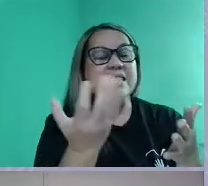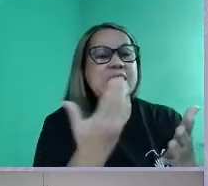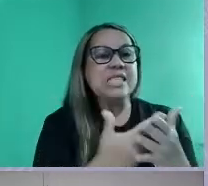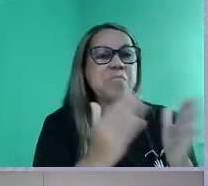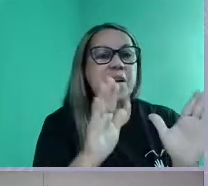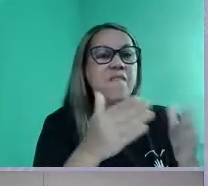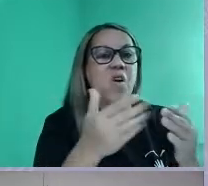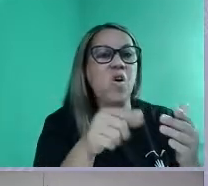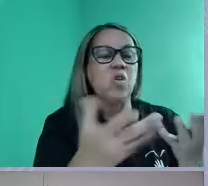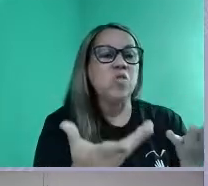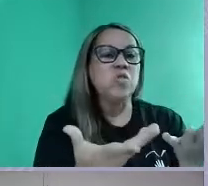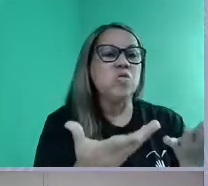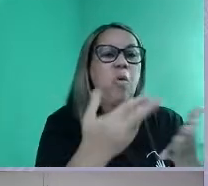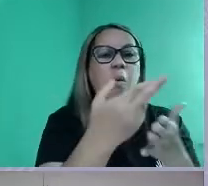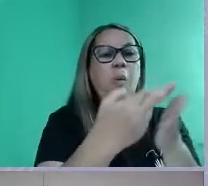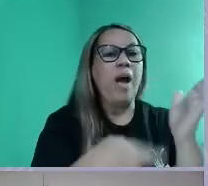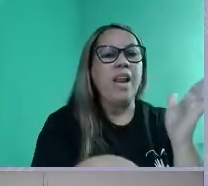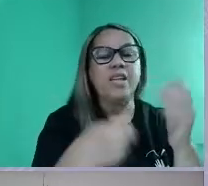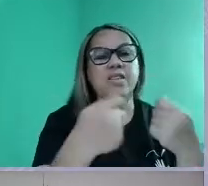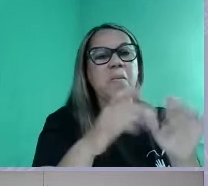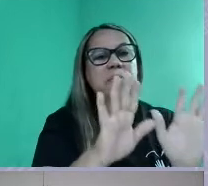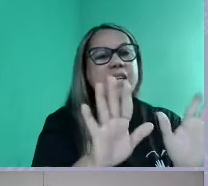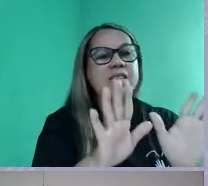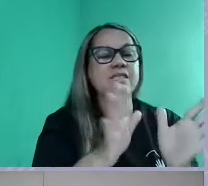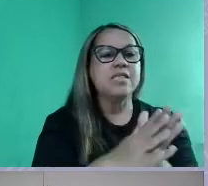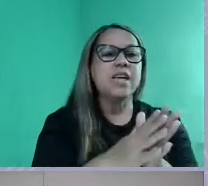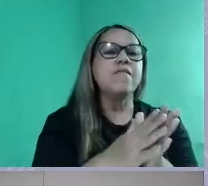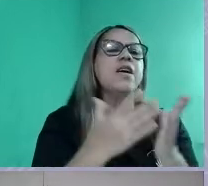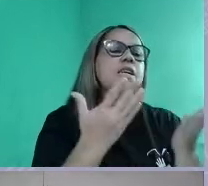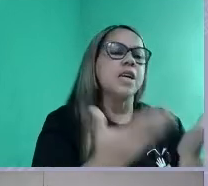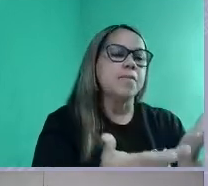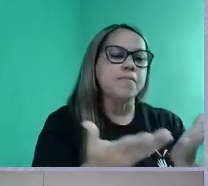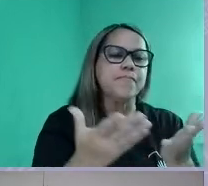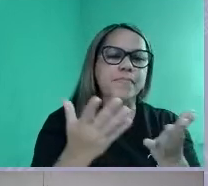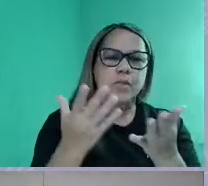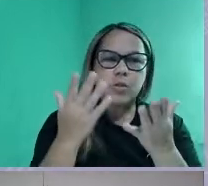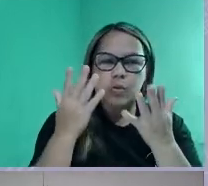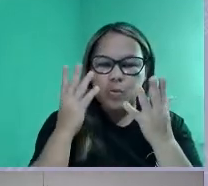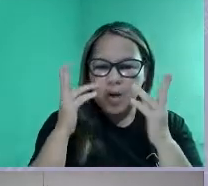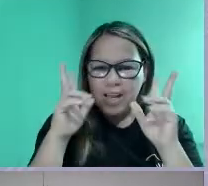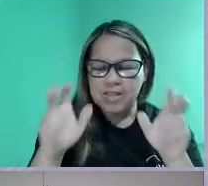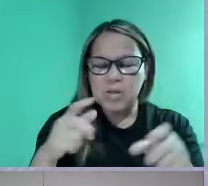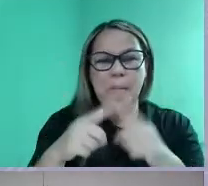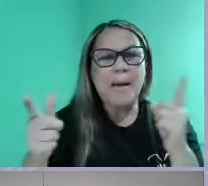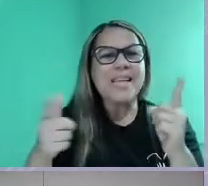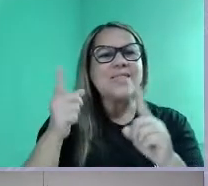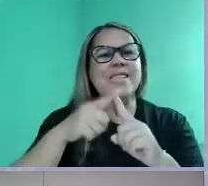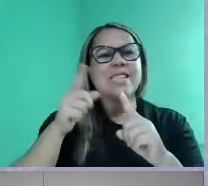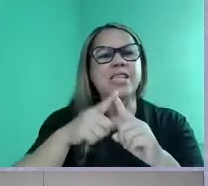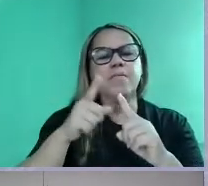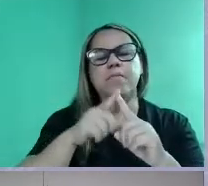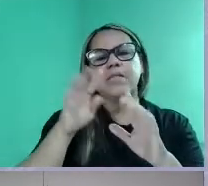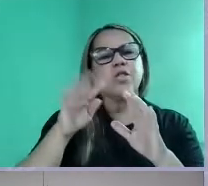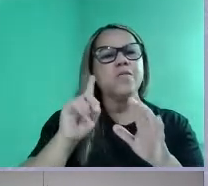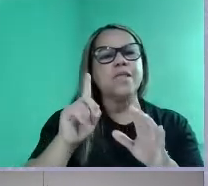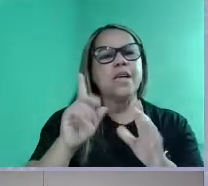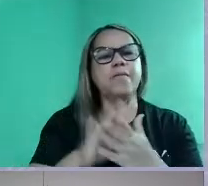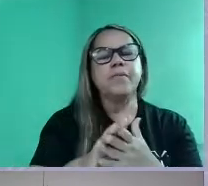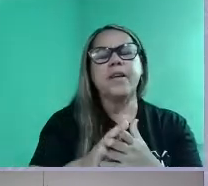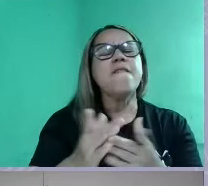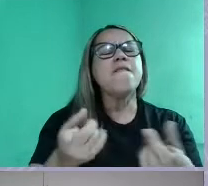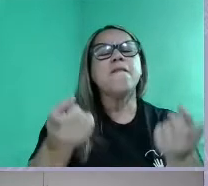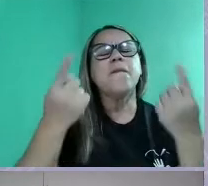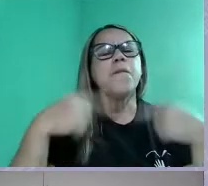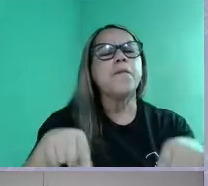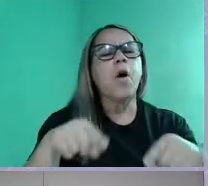um relato que não caberia, cabe no assunto, mas não cabe no tipo textual, certo? Vamos lá para a competência